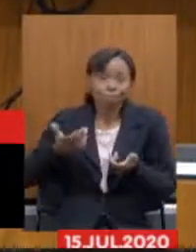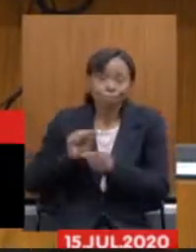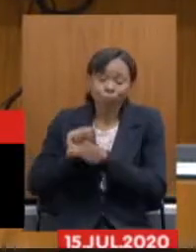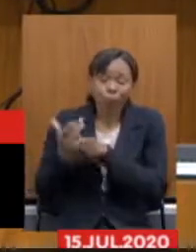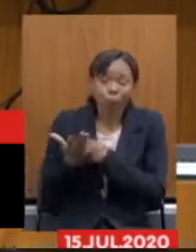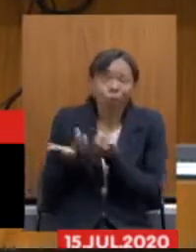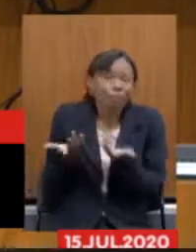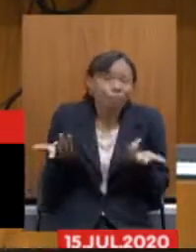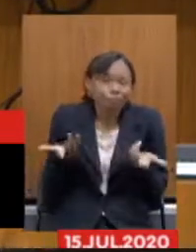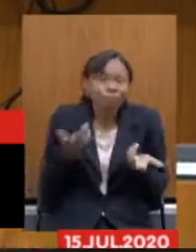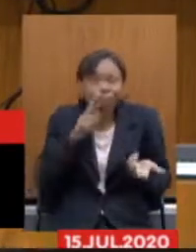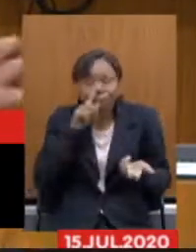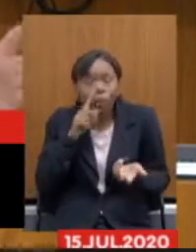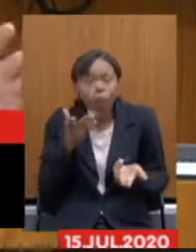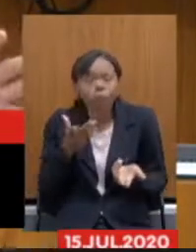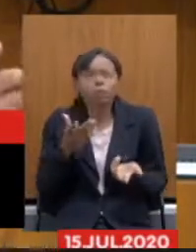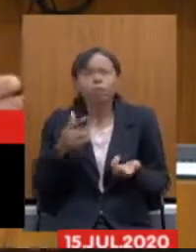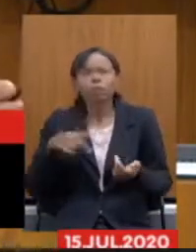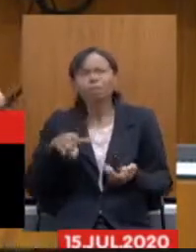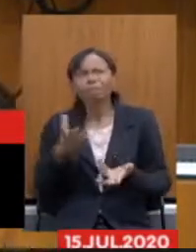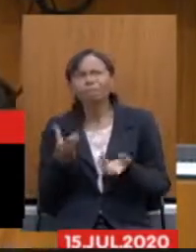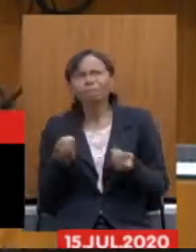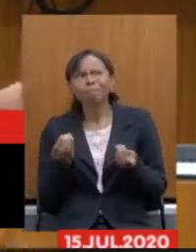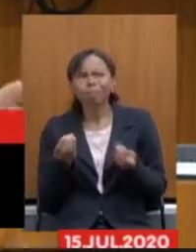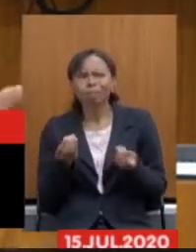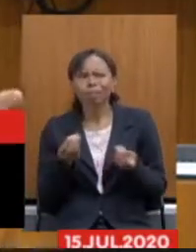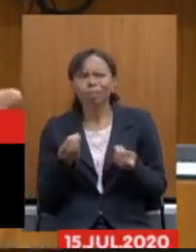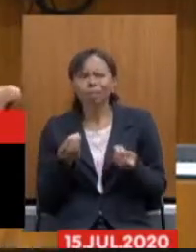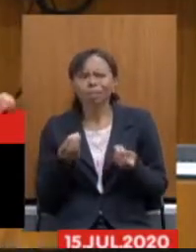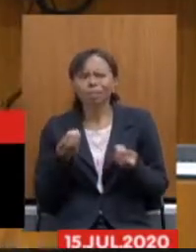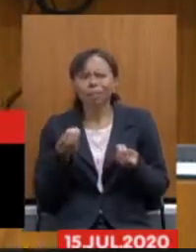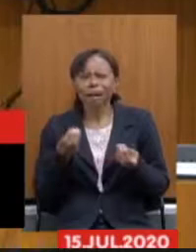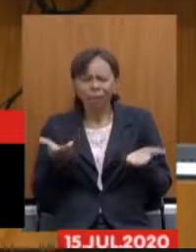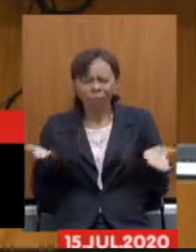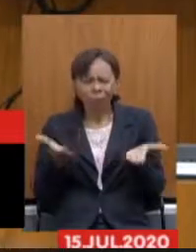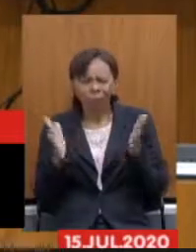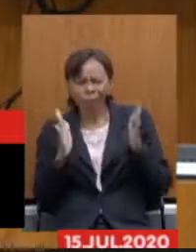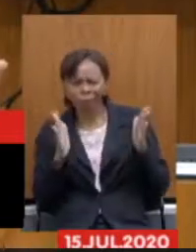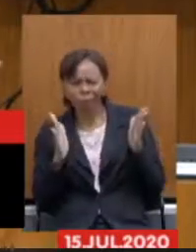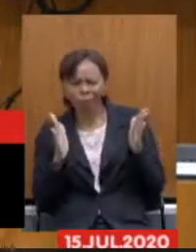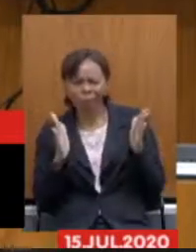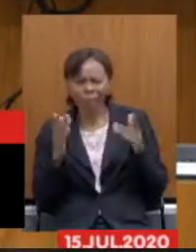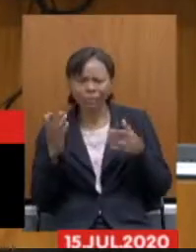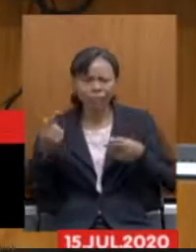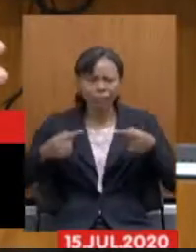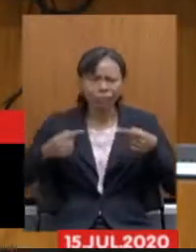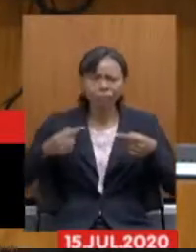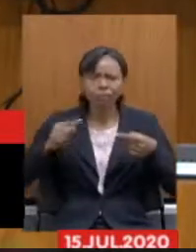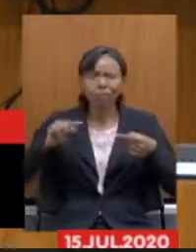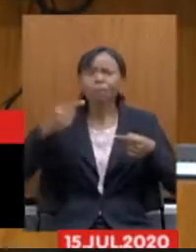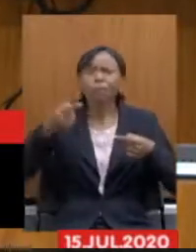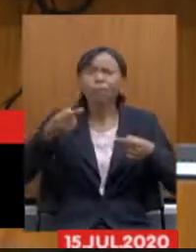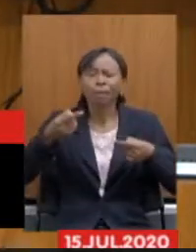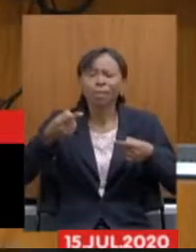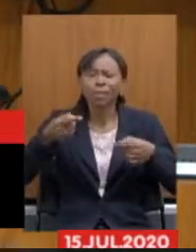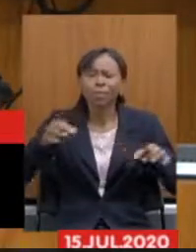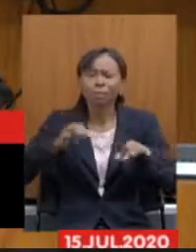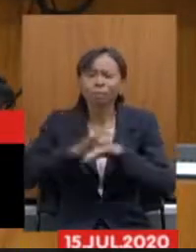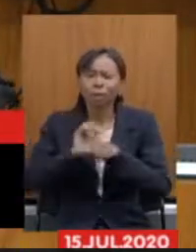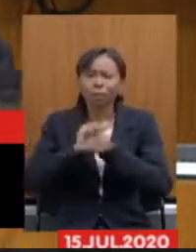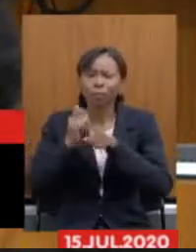de nós deixarmos para enfrentar toda essa batalha depois da pandemia. O menos preso pela vida é marca desse governo.